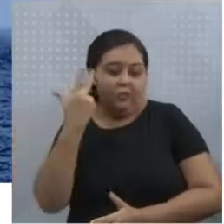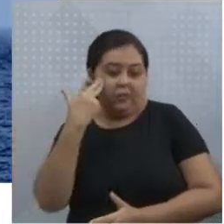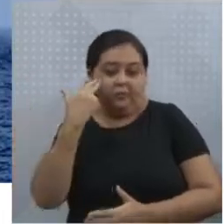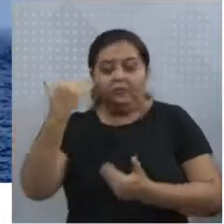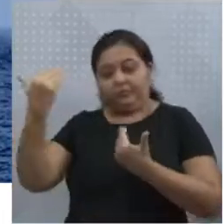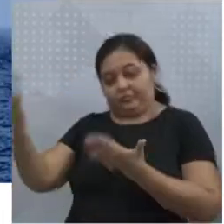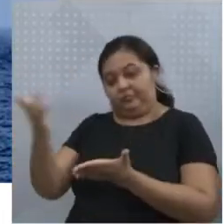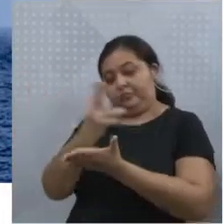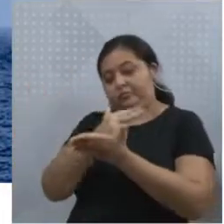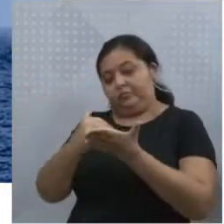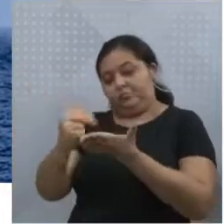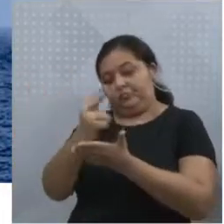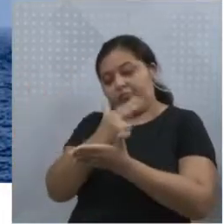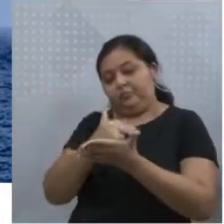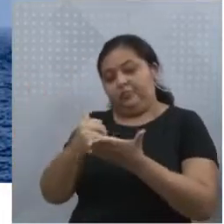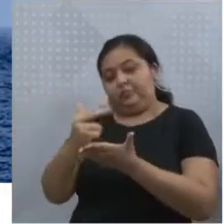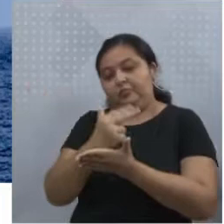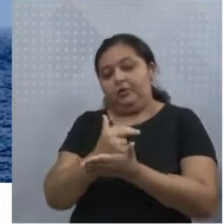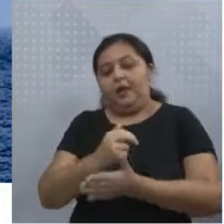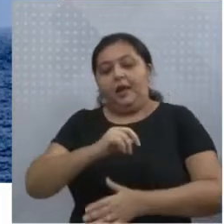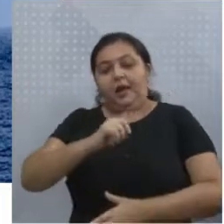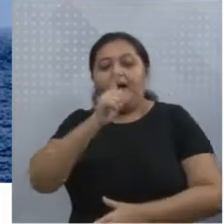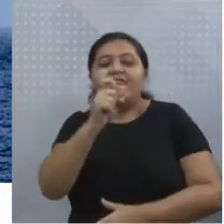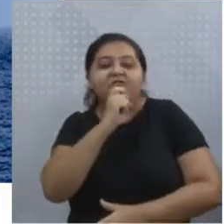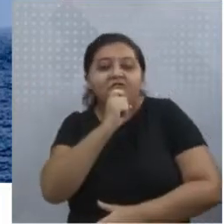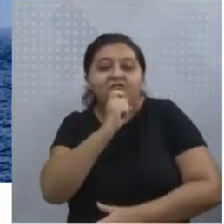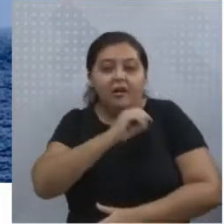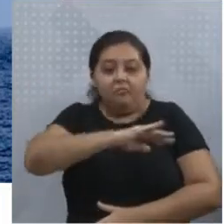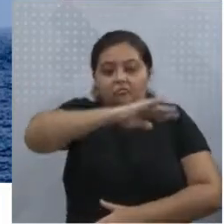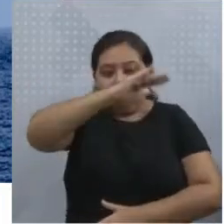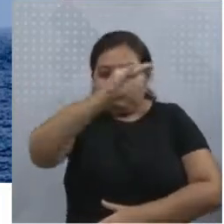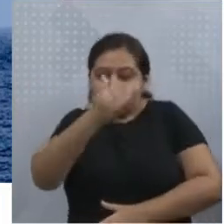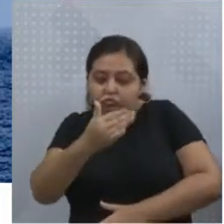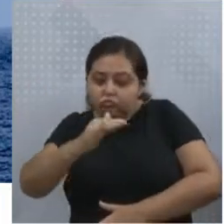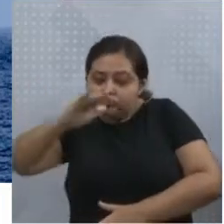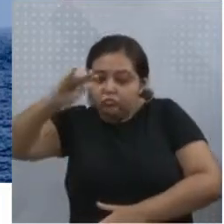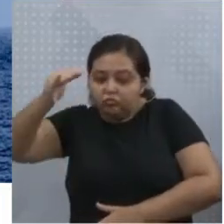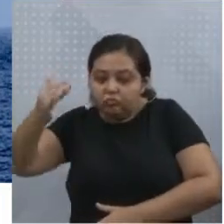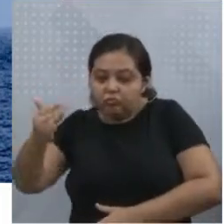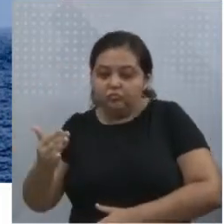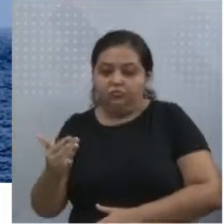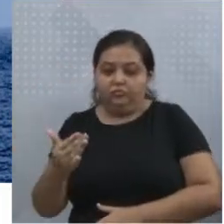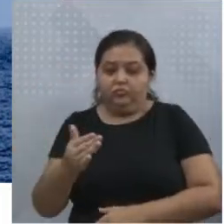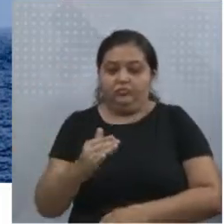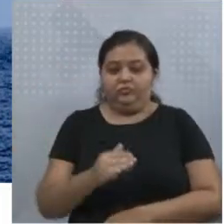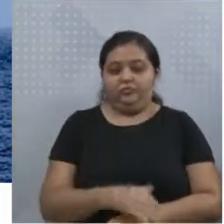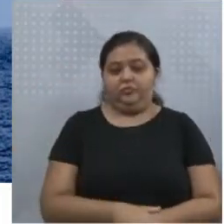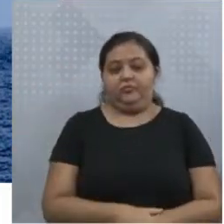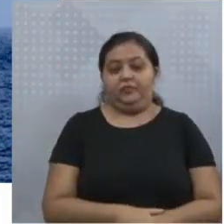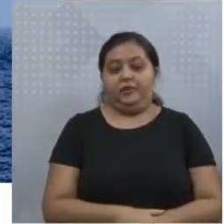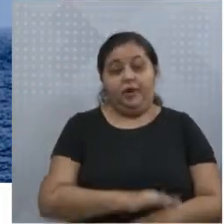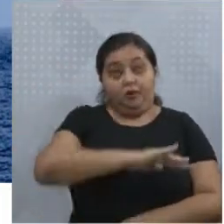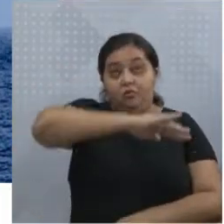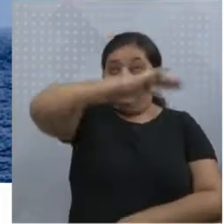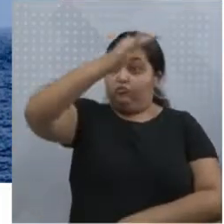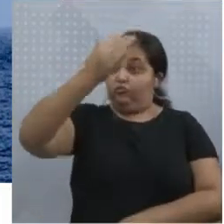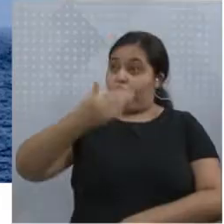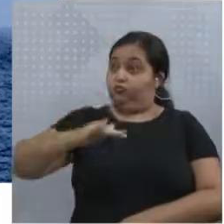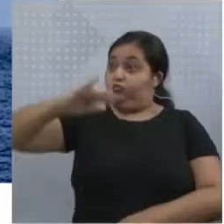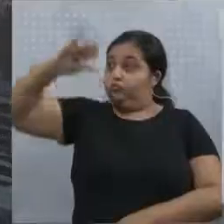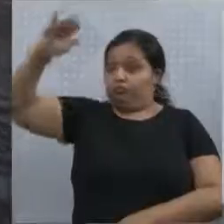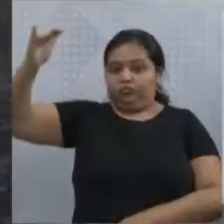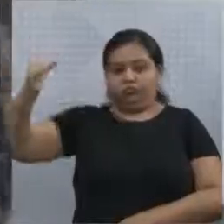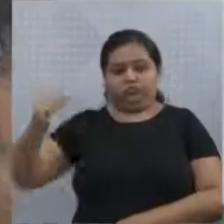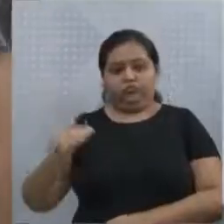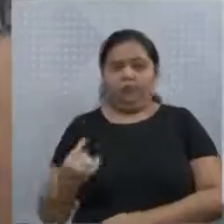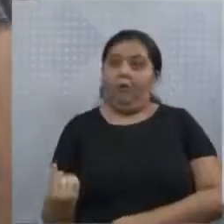Temos essa imagem de um iceberg, que são enormes blocos de gelo.